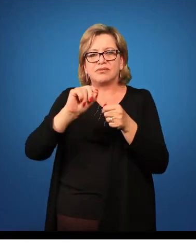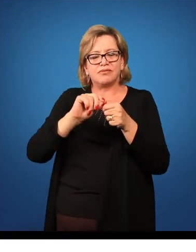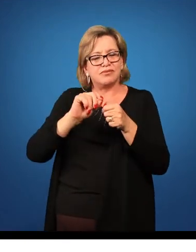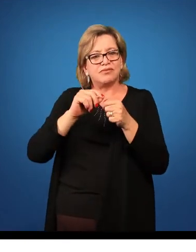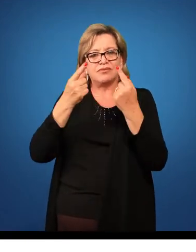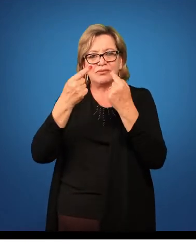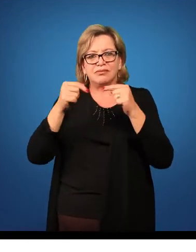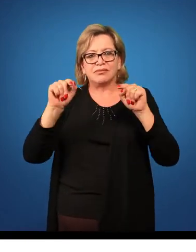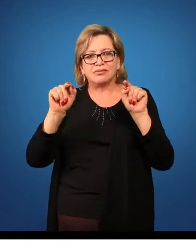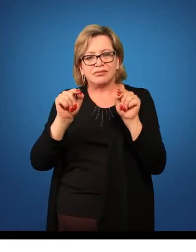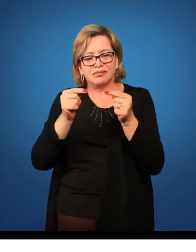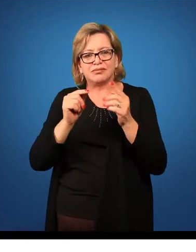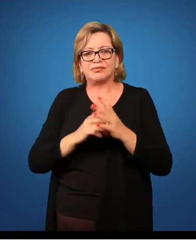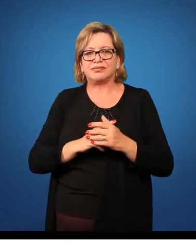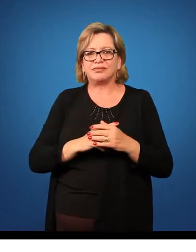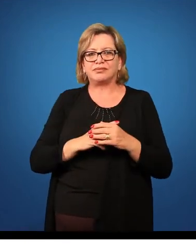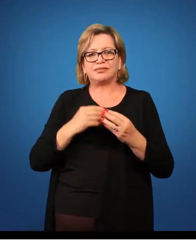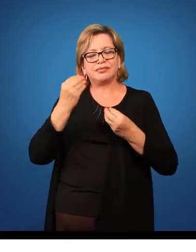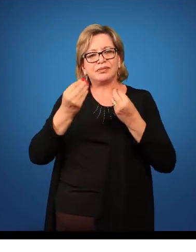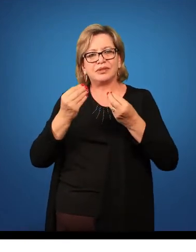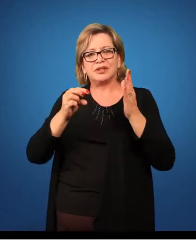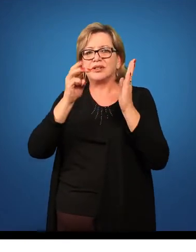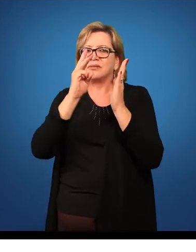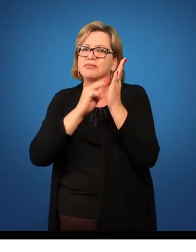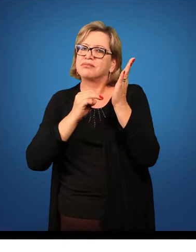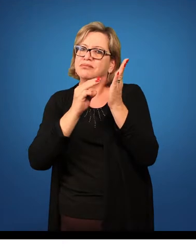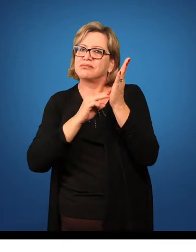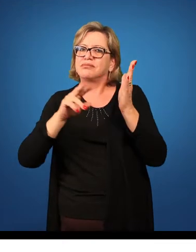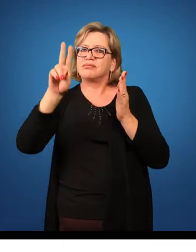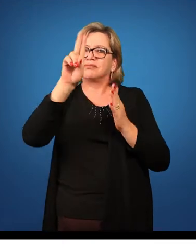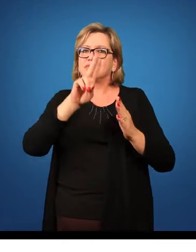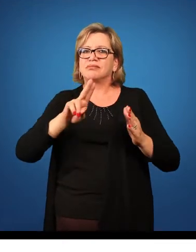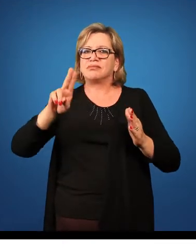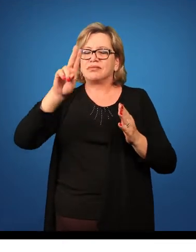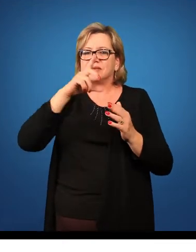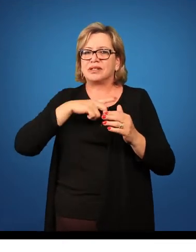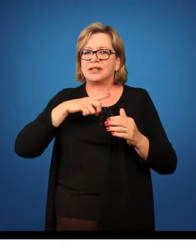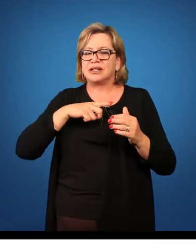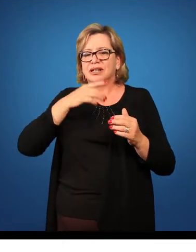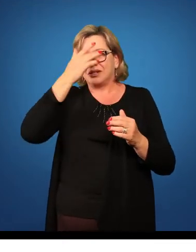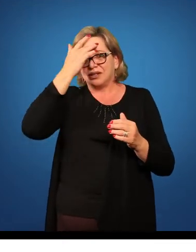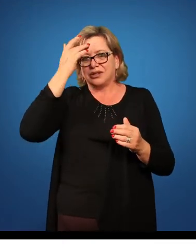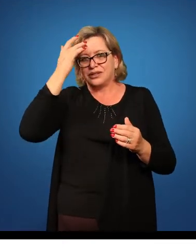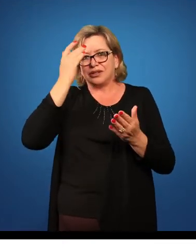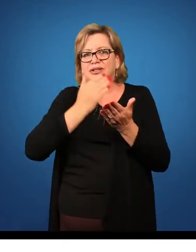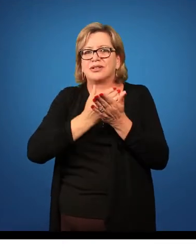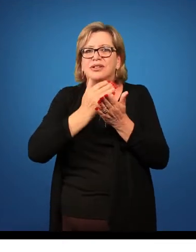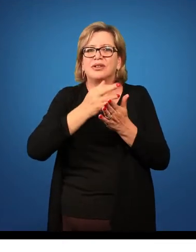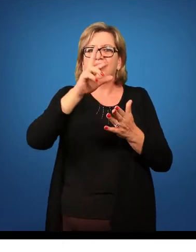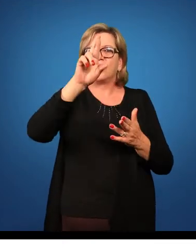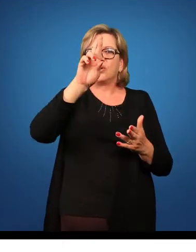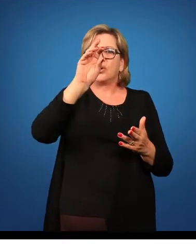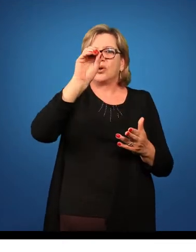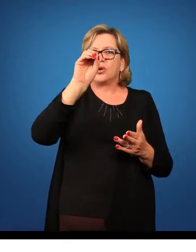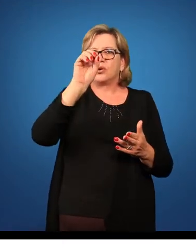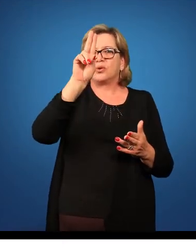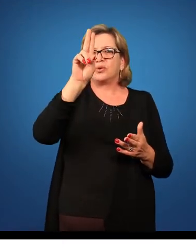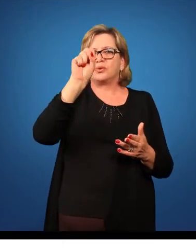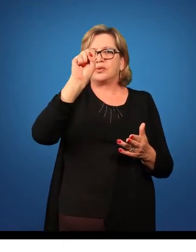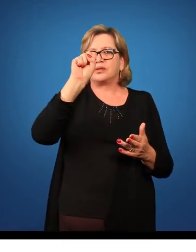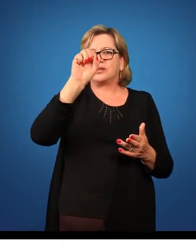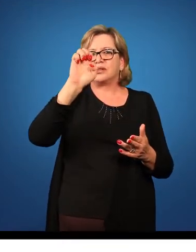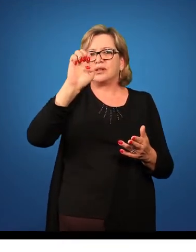musical. Dentro desses métodos, a gente tem alguns precursores. Então, a gente tem o Rousseau, um filósofo